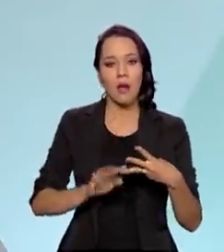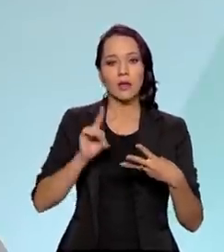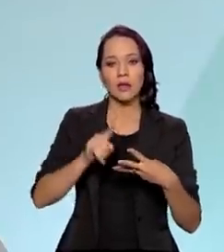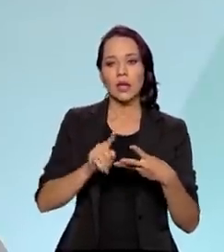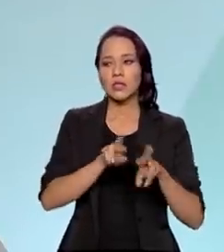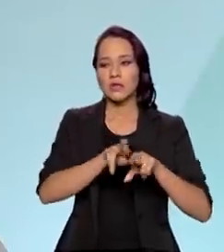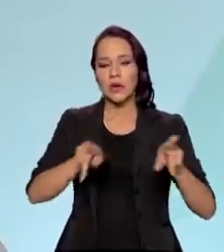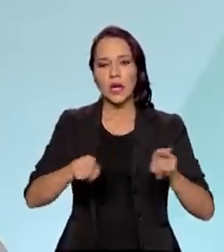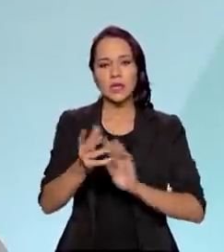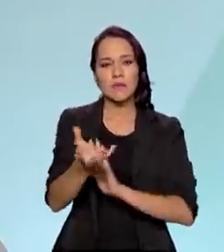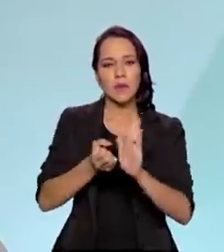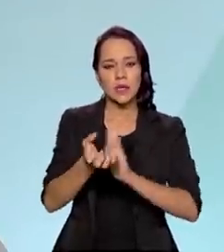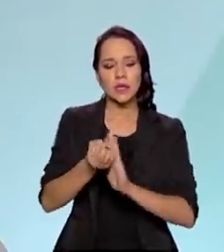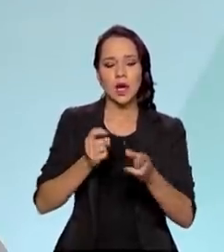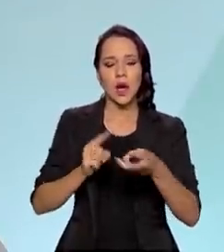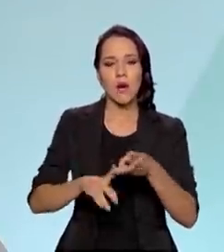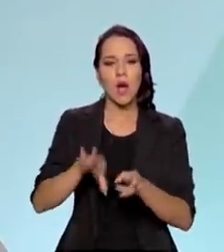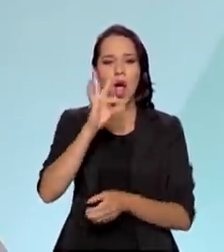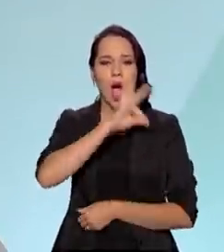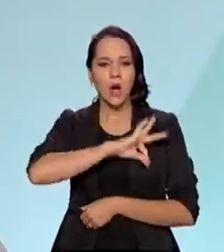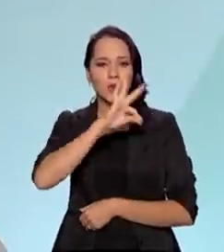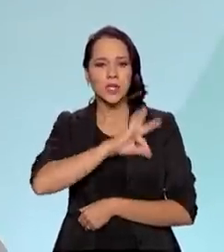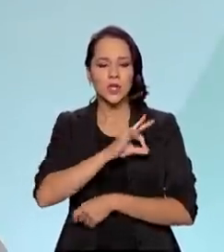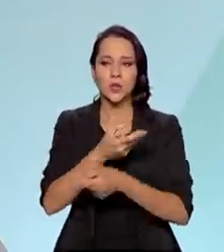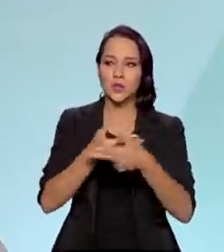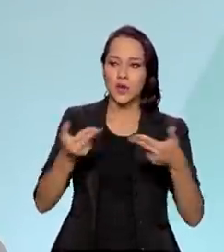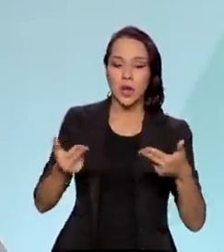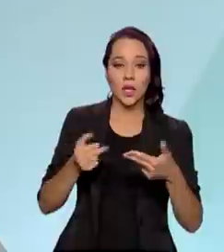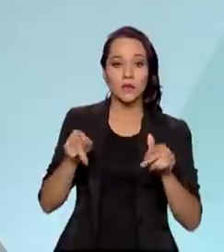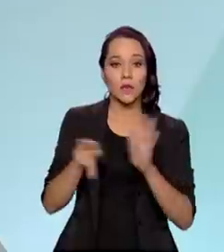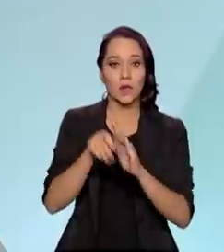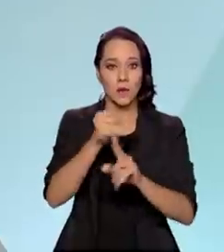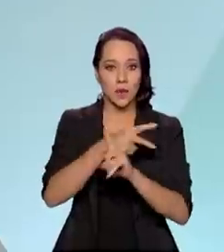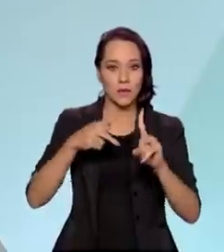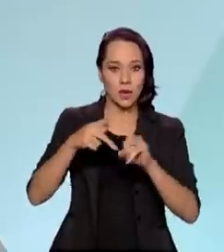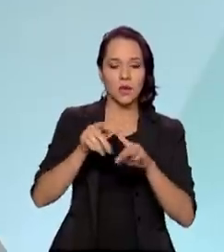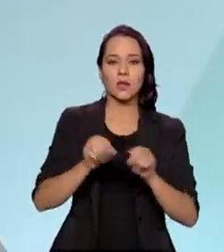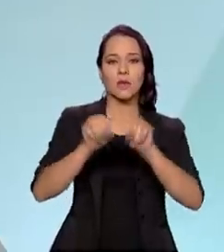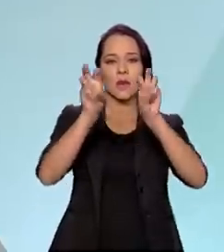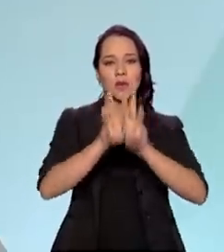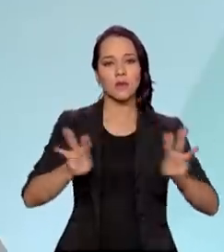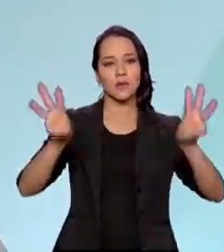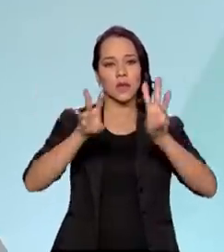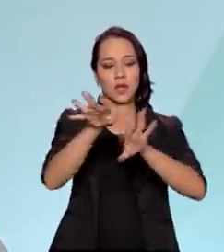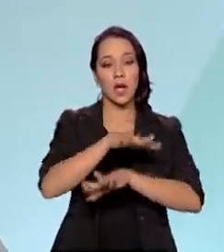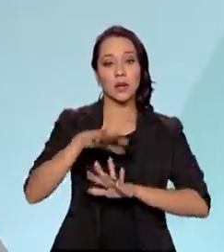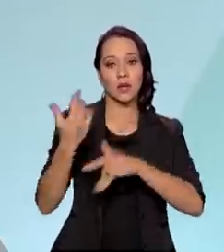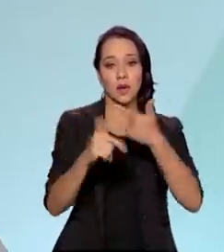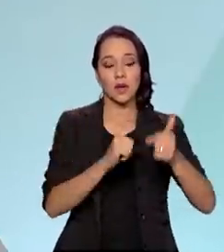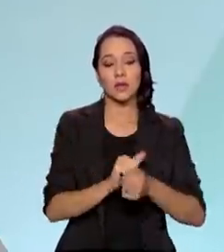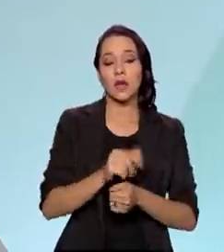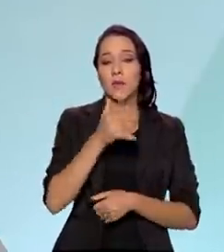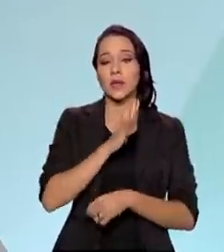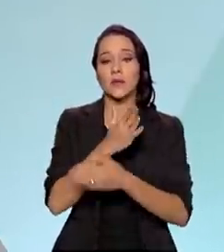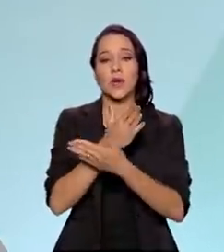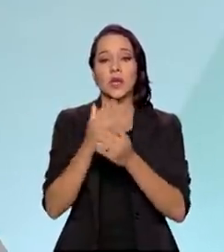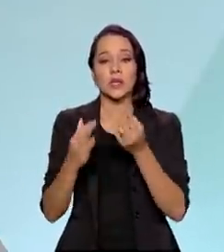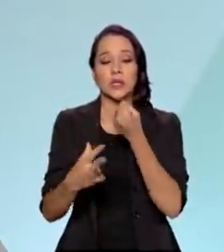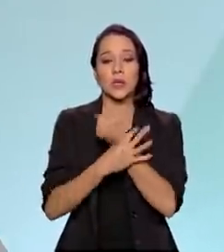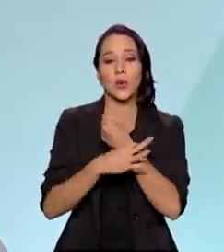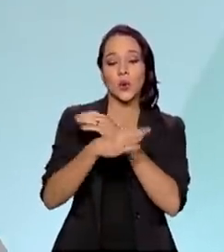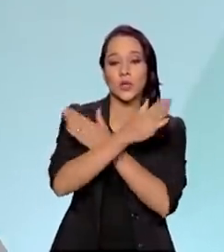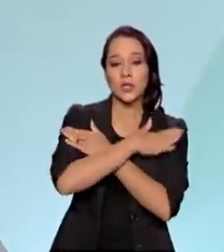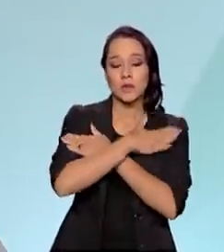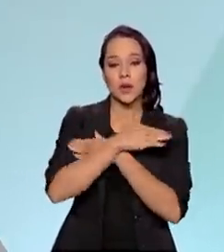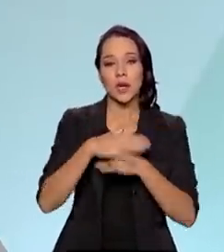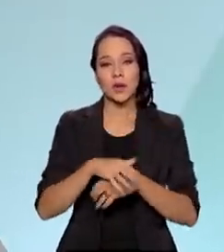pensões, temos os vários auxílios da Previdência. Mas também tem uma plataforma trabalhista. E aí o seguro-desemprego, o abono salarial,